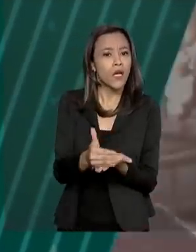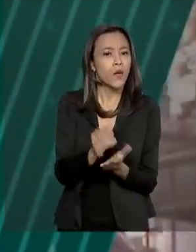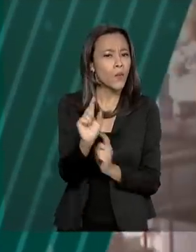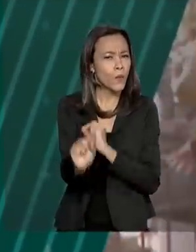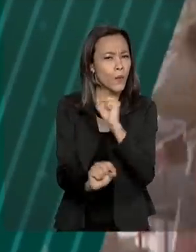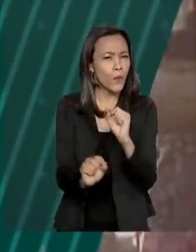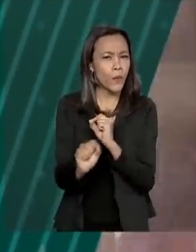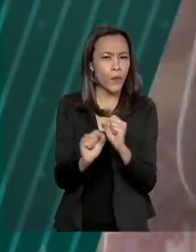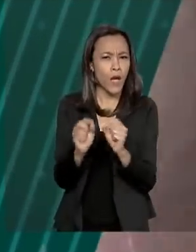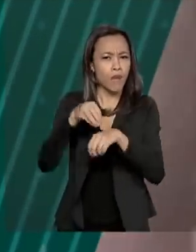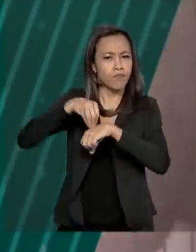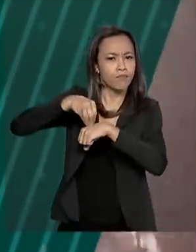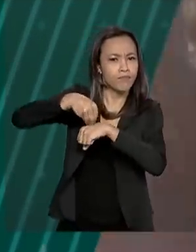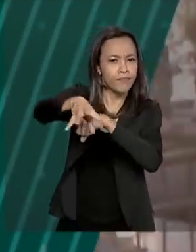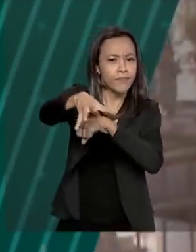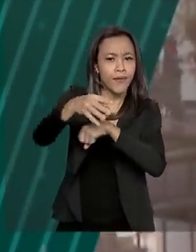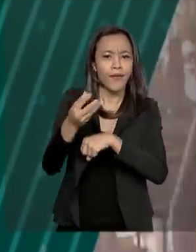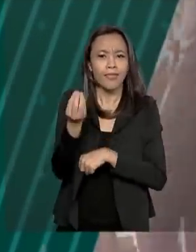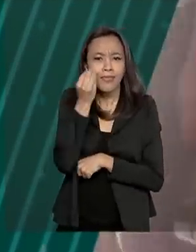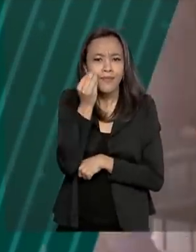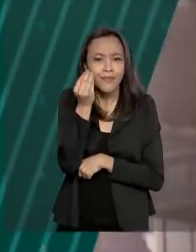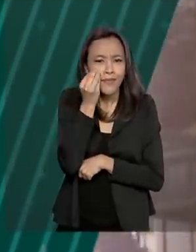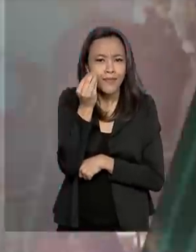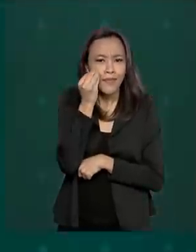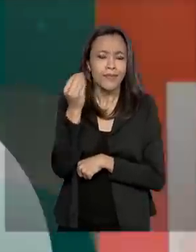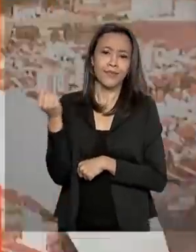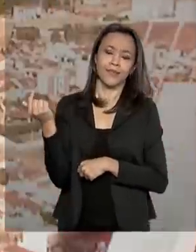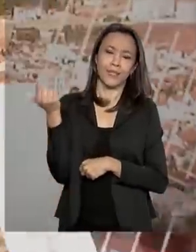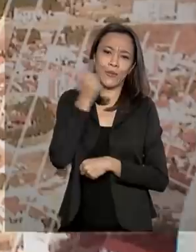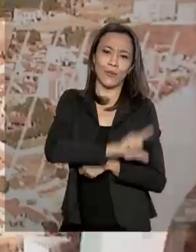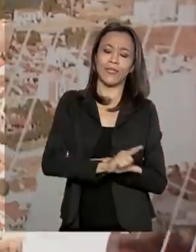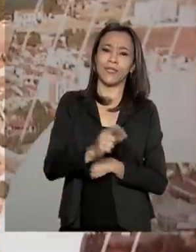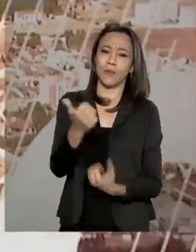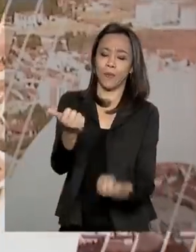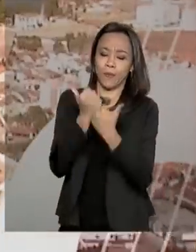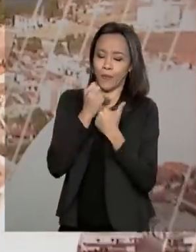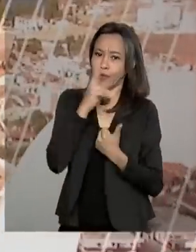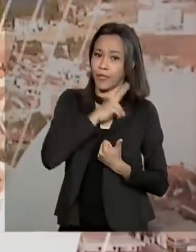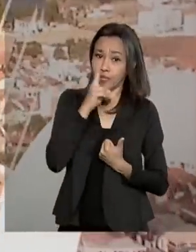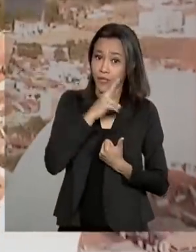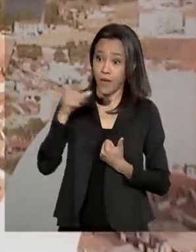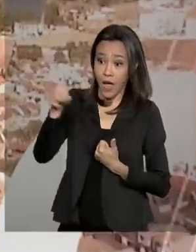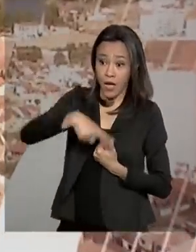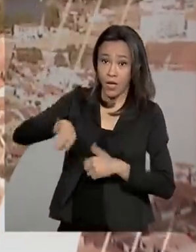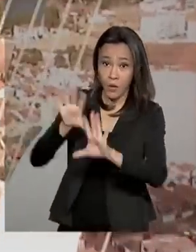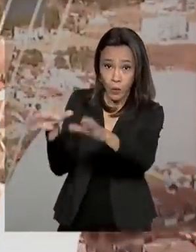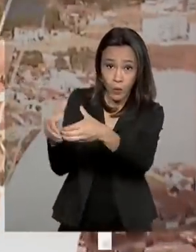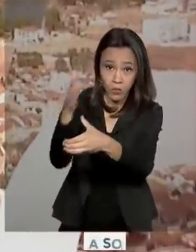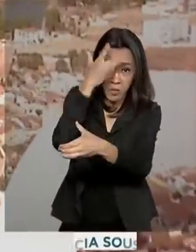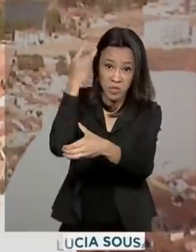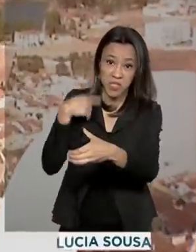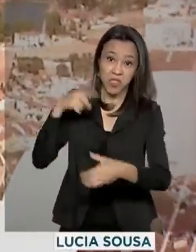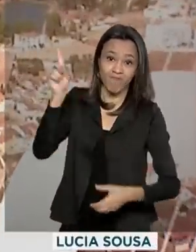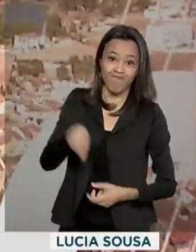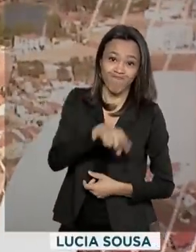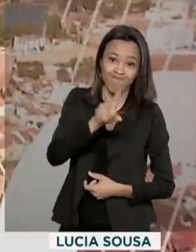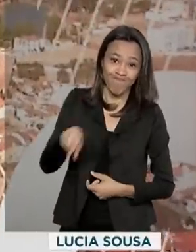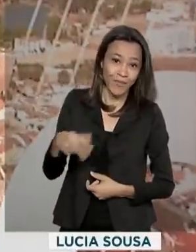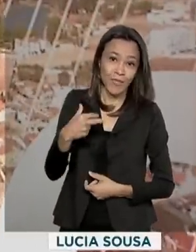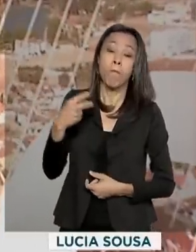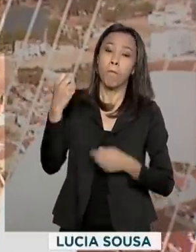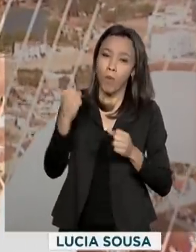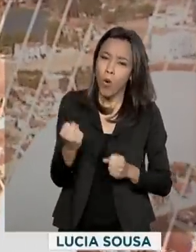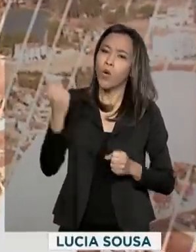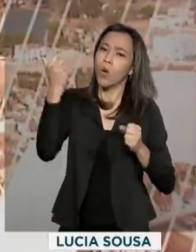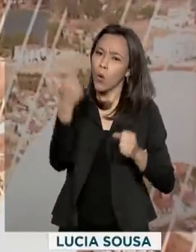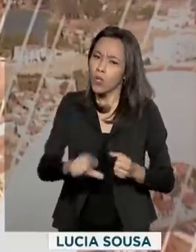com uma notícia para quem está tentando receber o auxílio emergencial. Aqueles que tiveram o benefício negado vão poder recorrer.